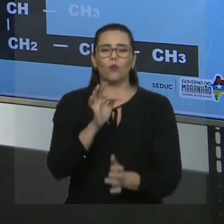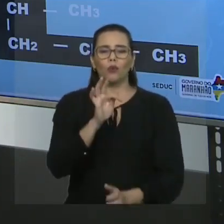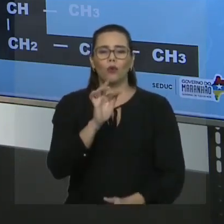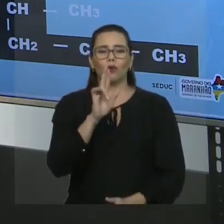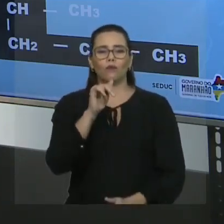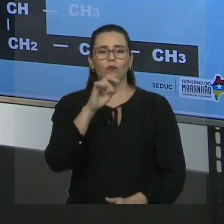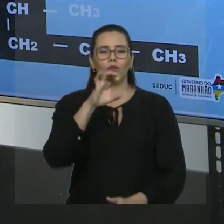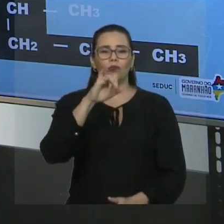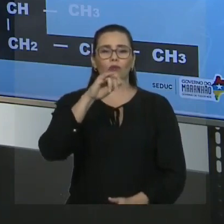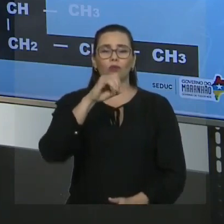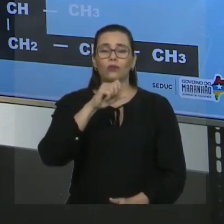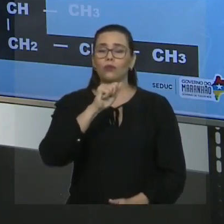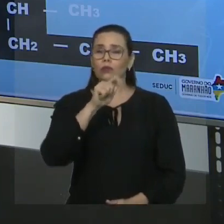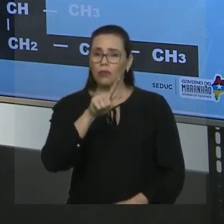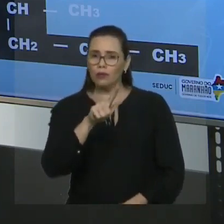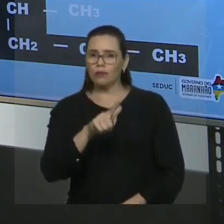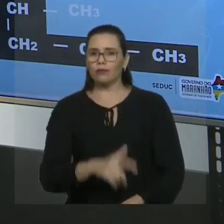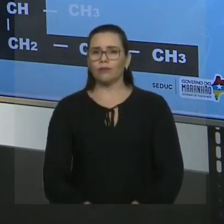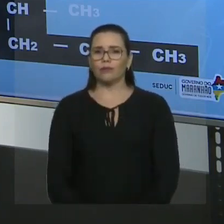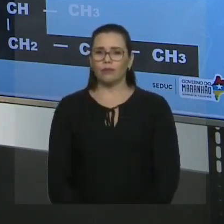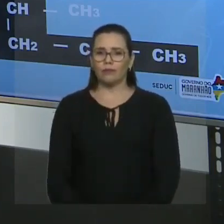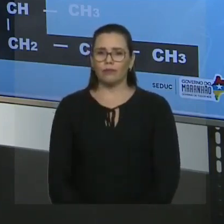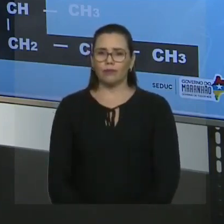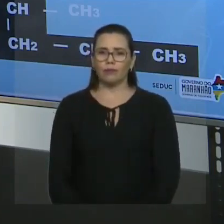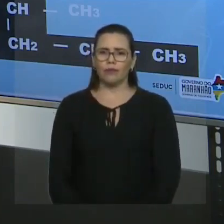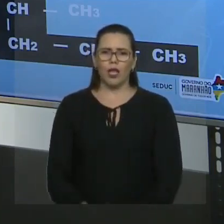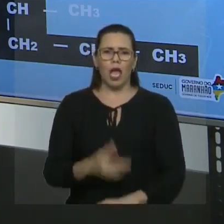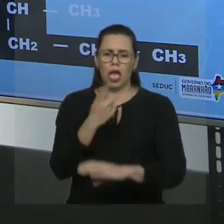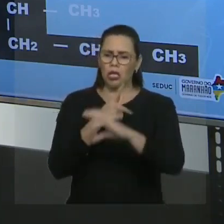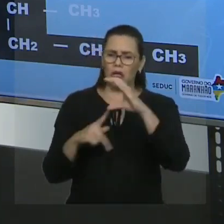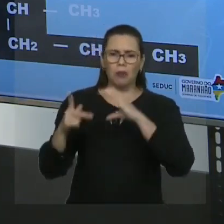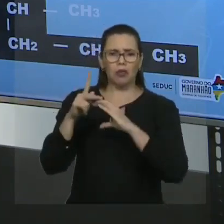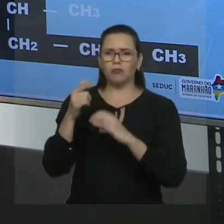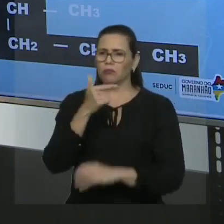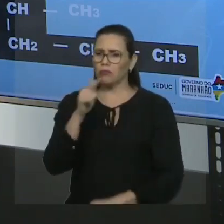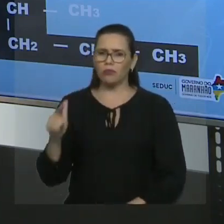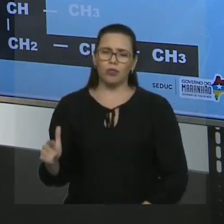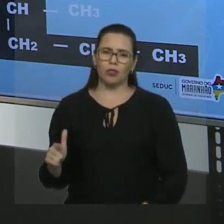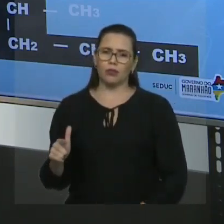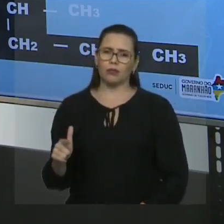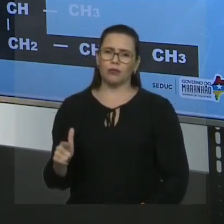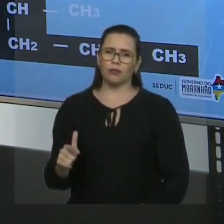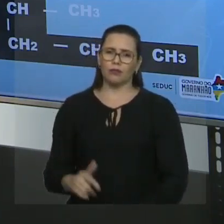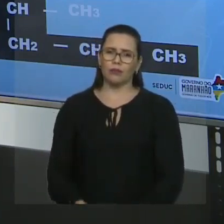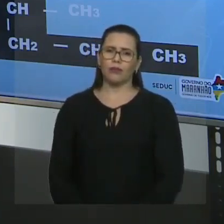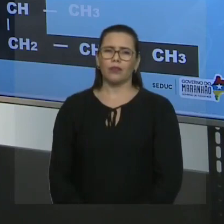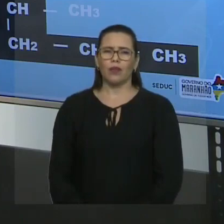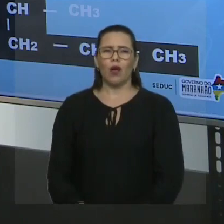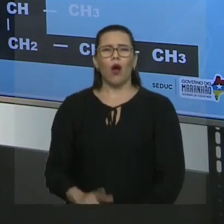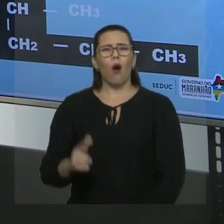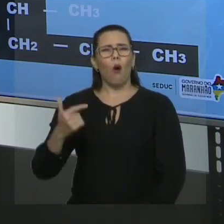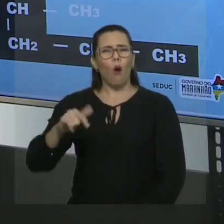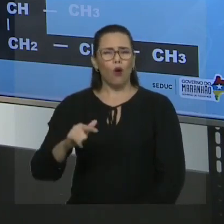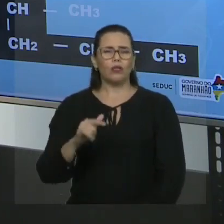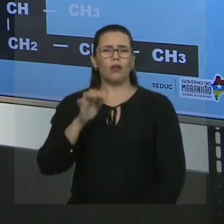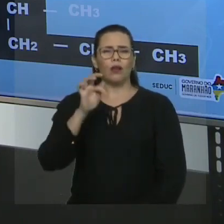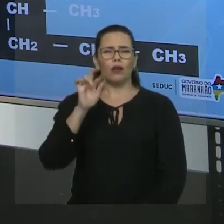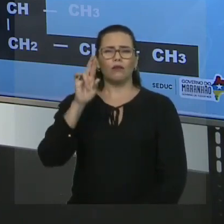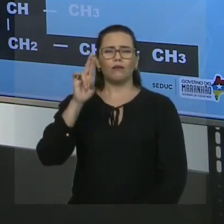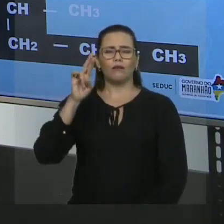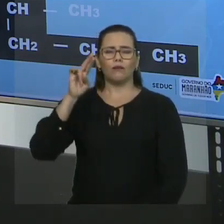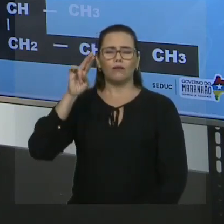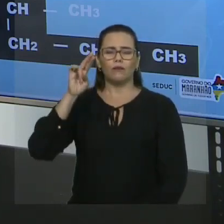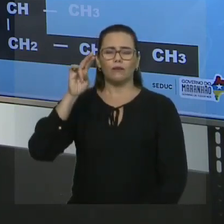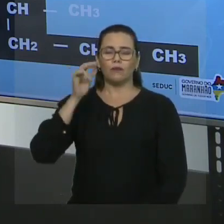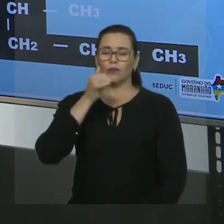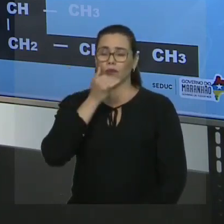extremidade, onde se encontra um grupo funcional. Hidrocarboneto não tem. Outras funções terão. Nós vamos trabalhar nas próximas aulas. Mas